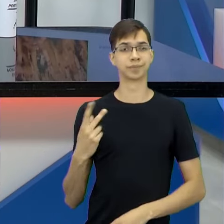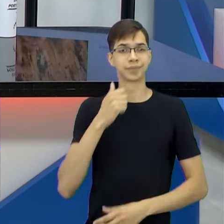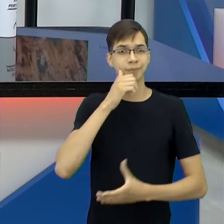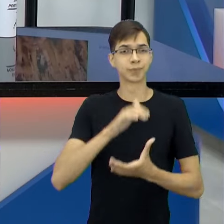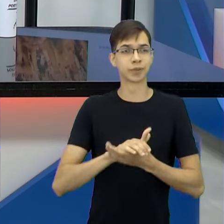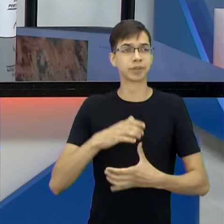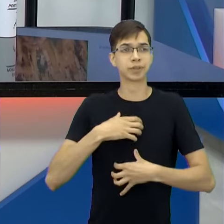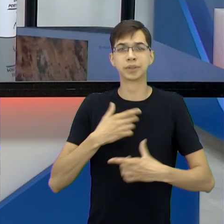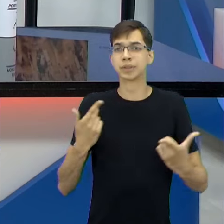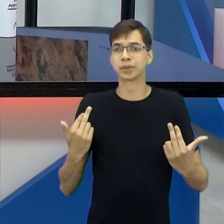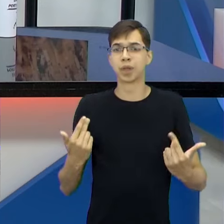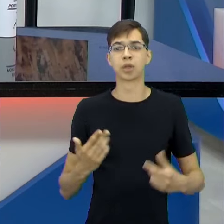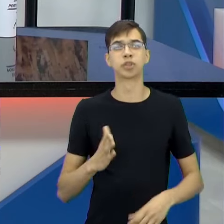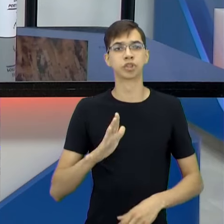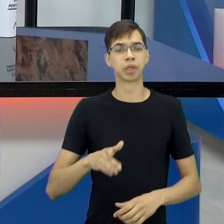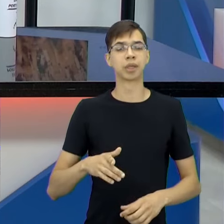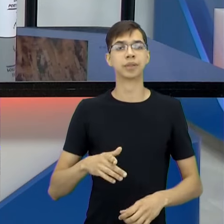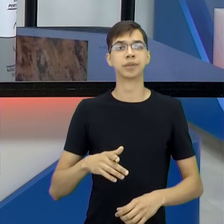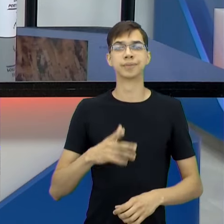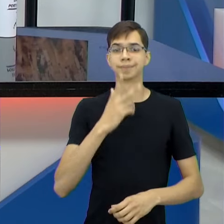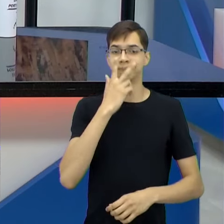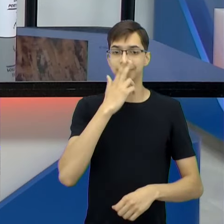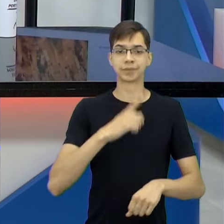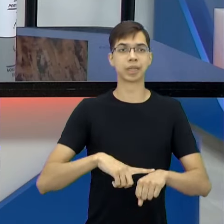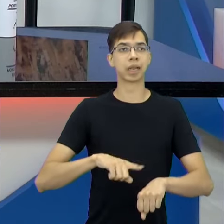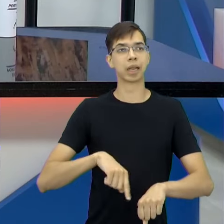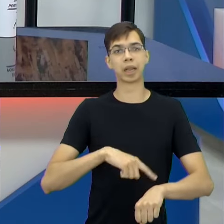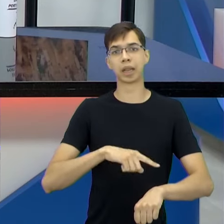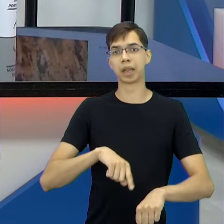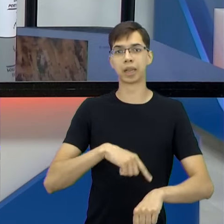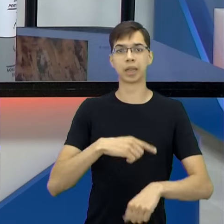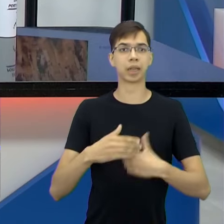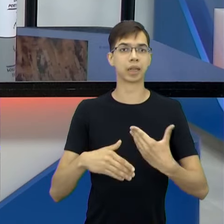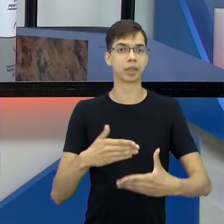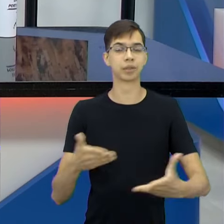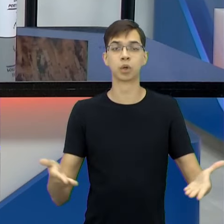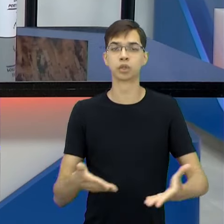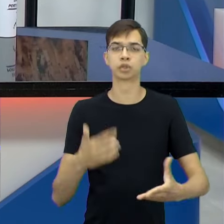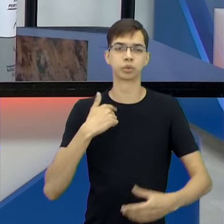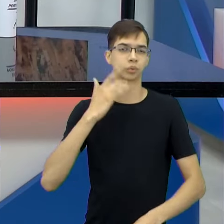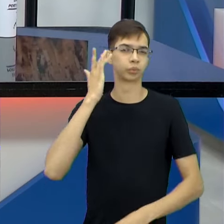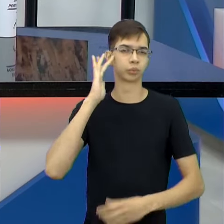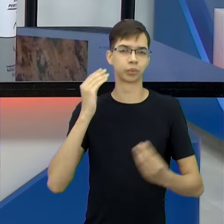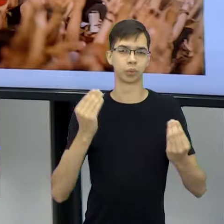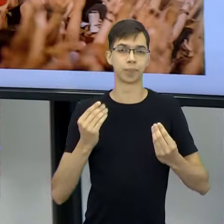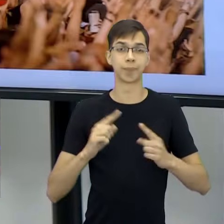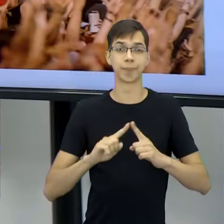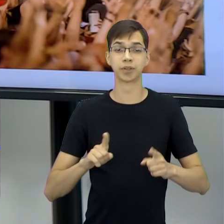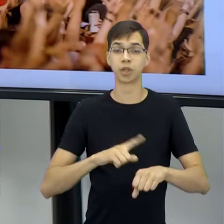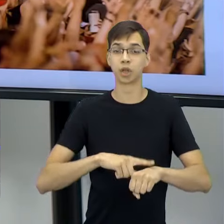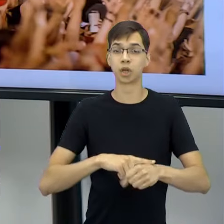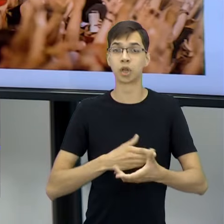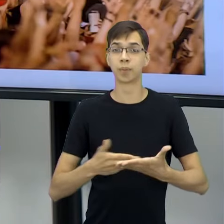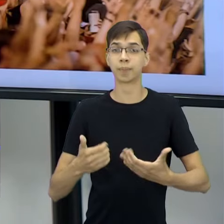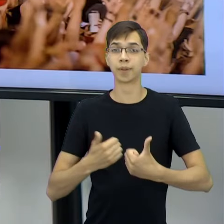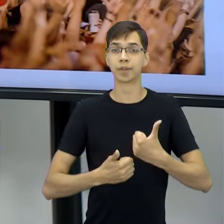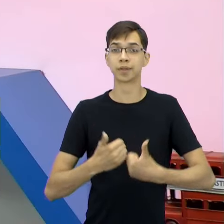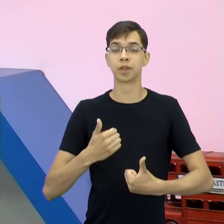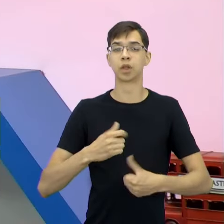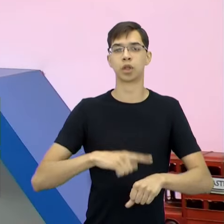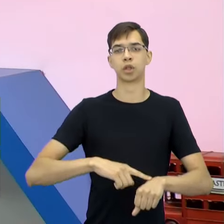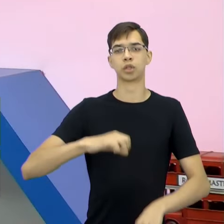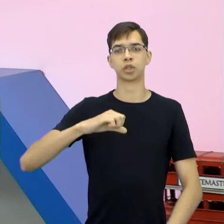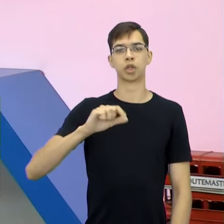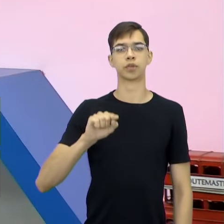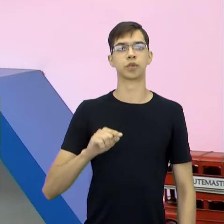E estava tarde, ficando talvez mais tarde, porque o jogo... Eu não sei hoje como é que acontece, mas o jogo começa 9h40 da noite. É, e começa